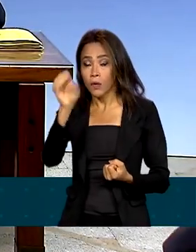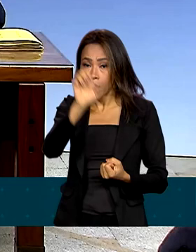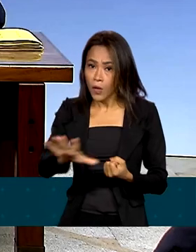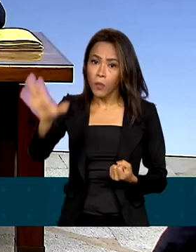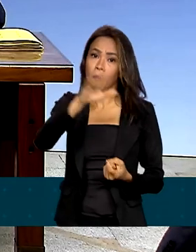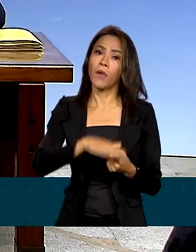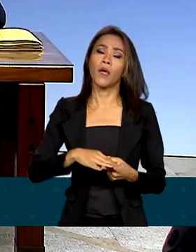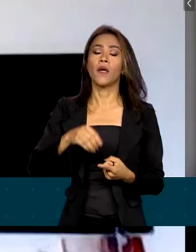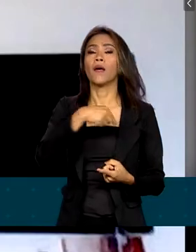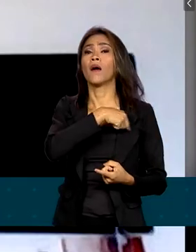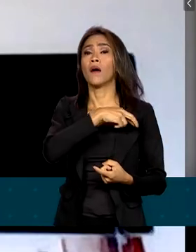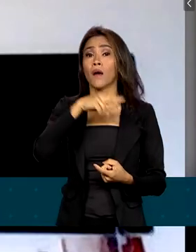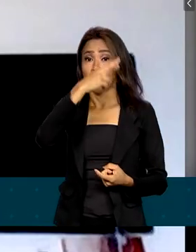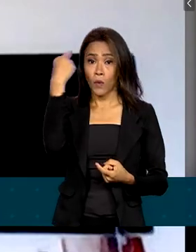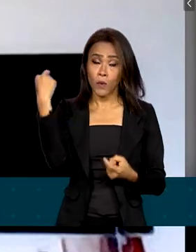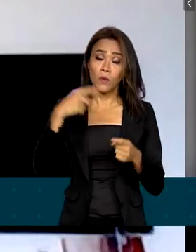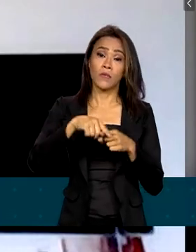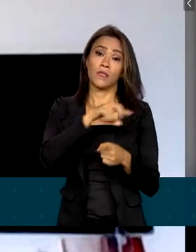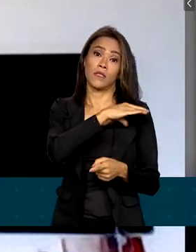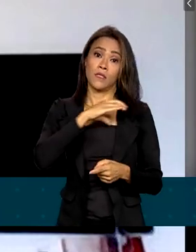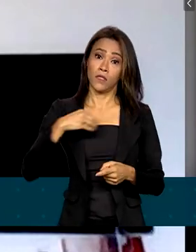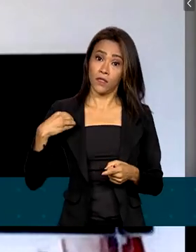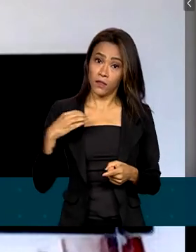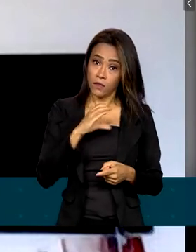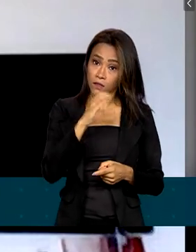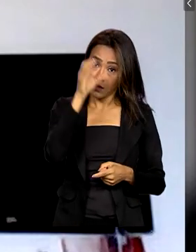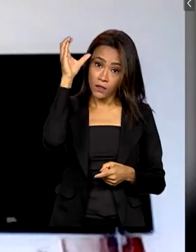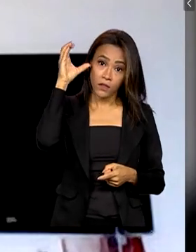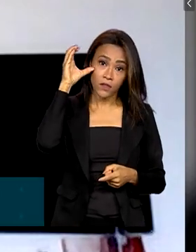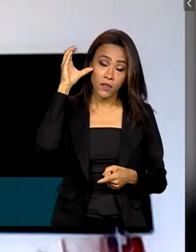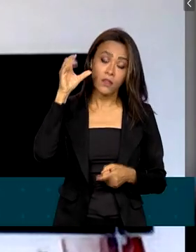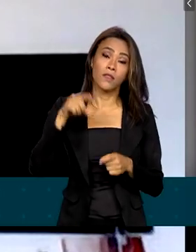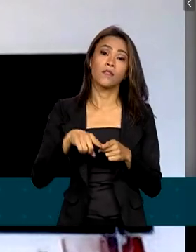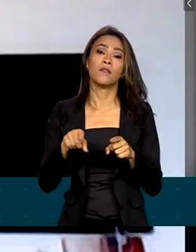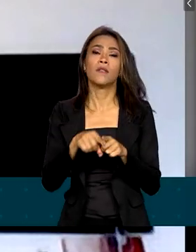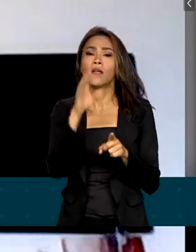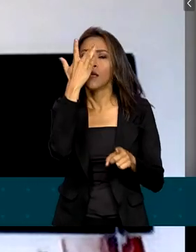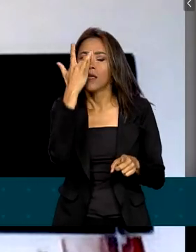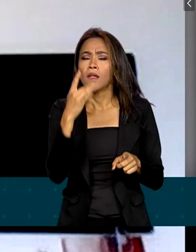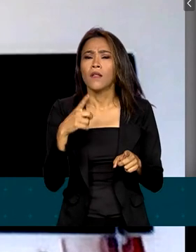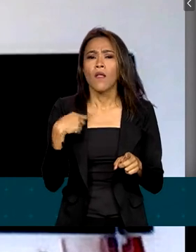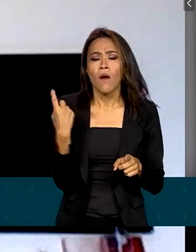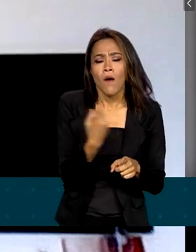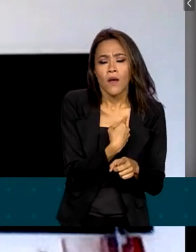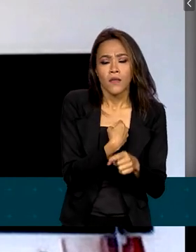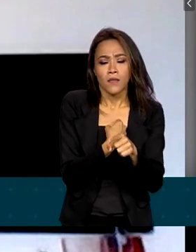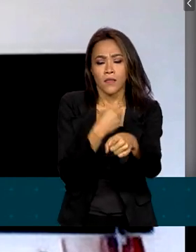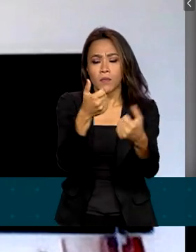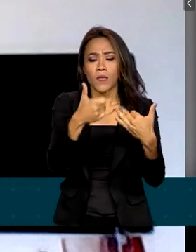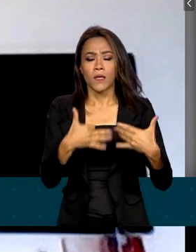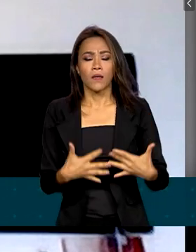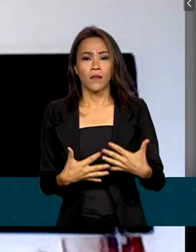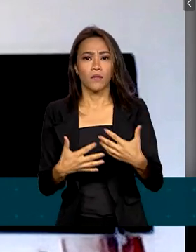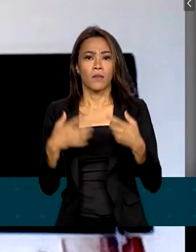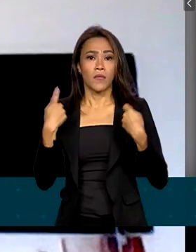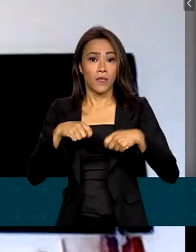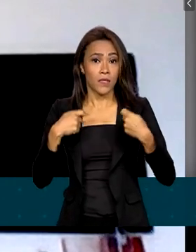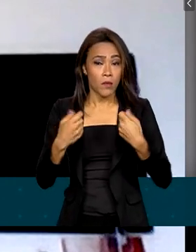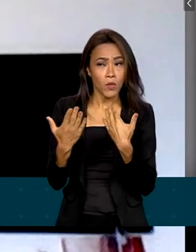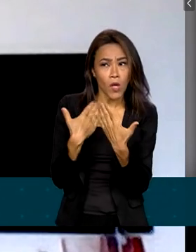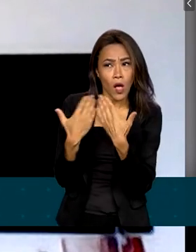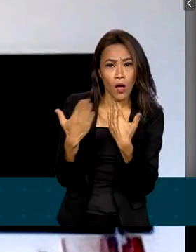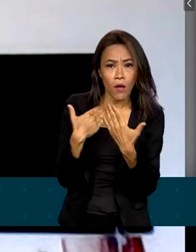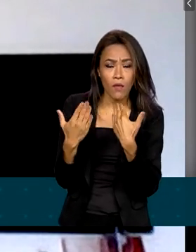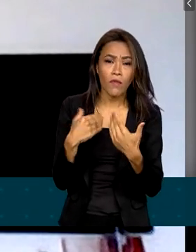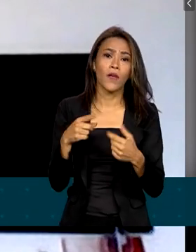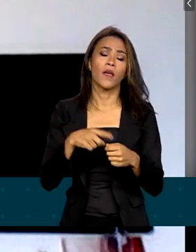de outros países. Não há que se pensar em termos excludentes ou temos que nos relacionar prioritariamente com o Mercosul ou